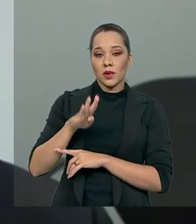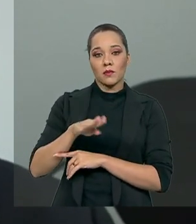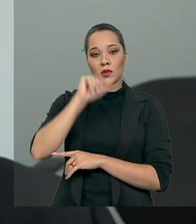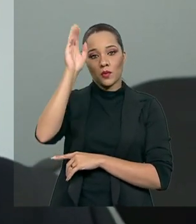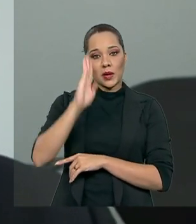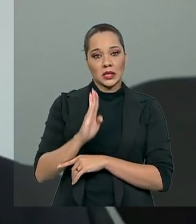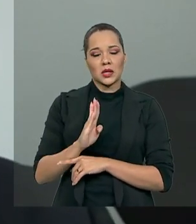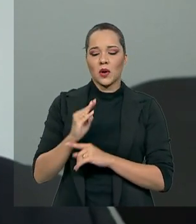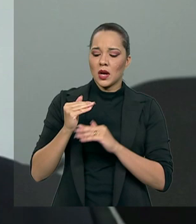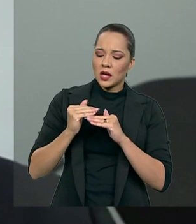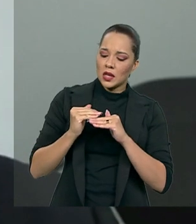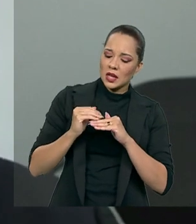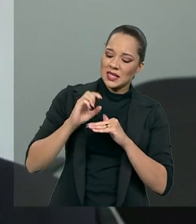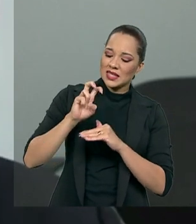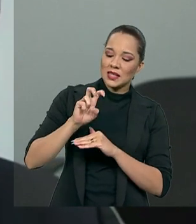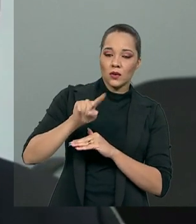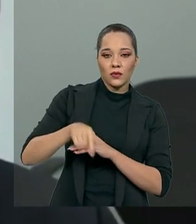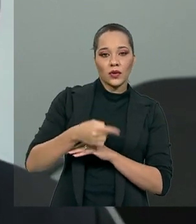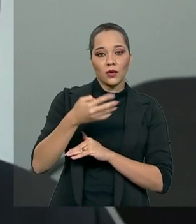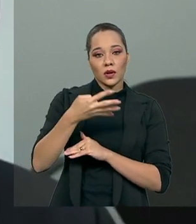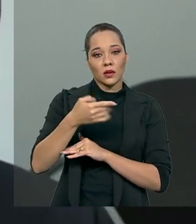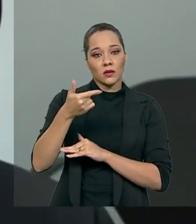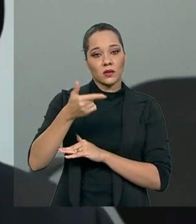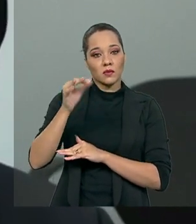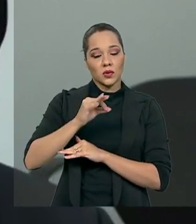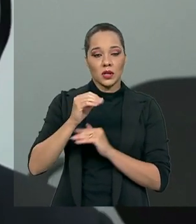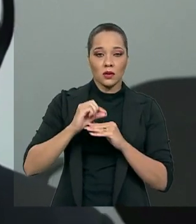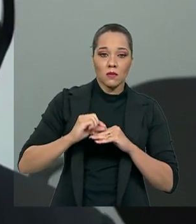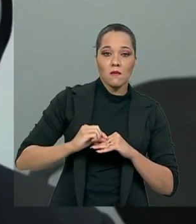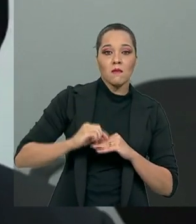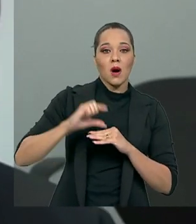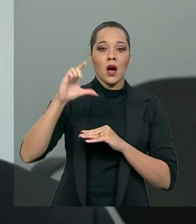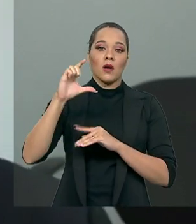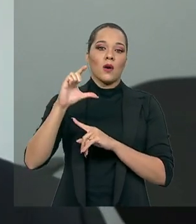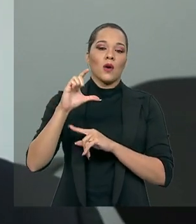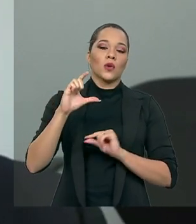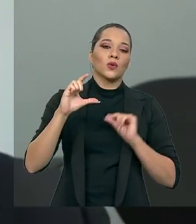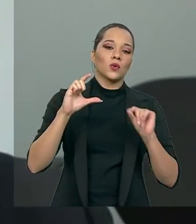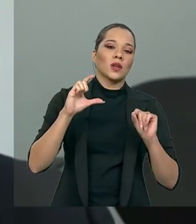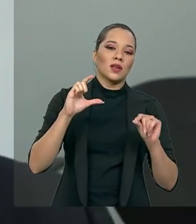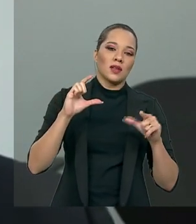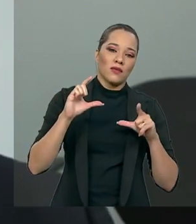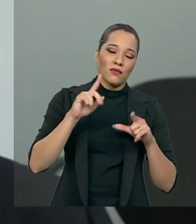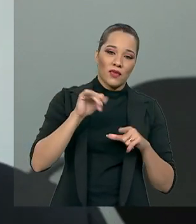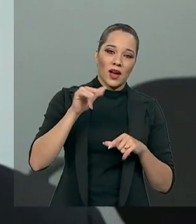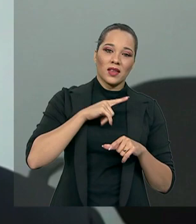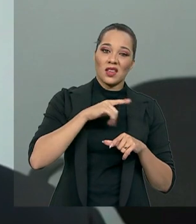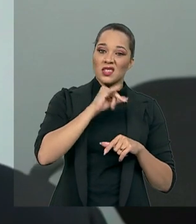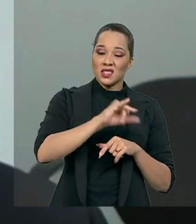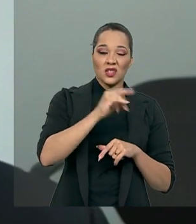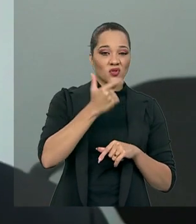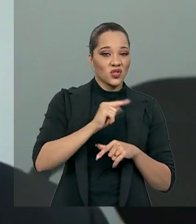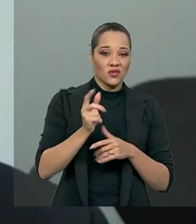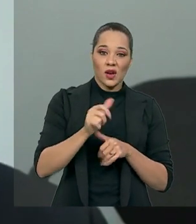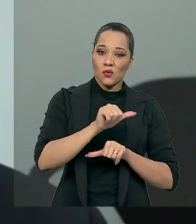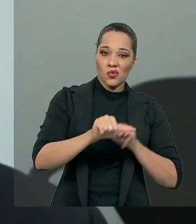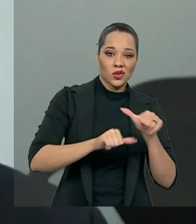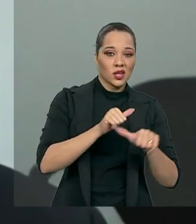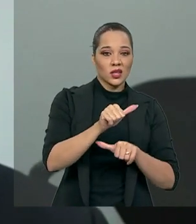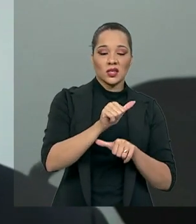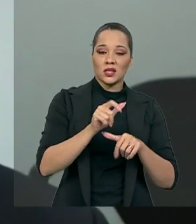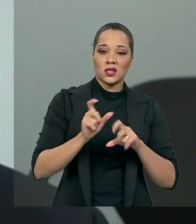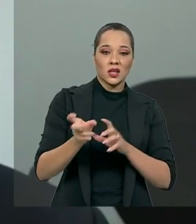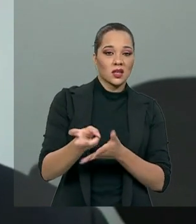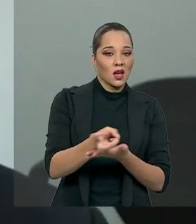estaria 5,42% maior do que estará sem a reforma, com